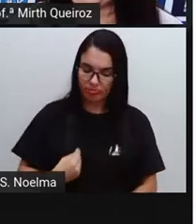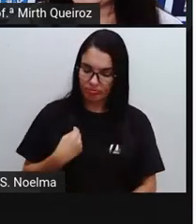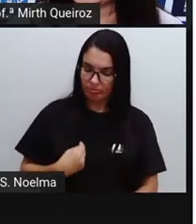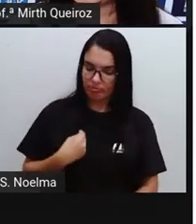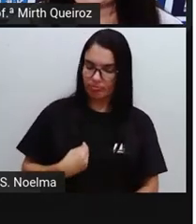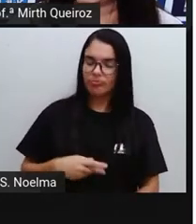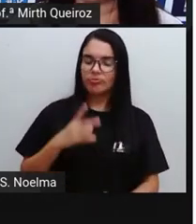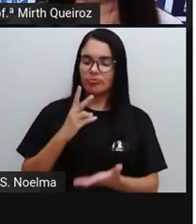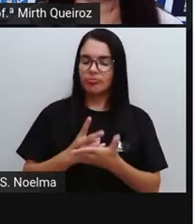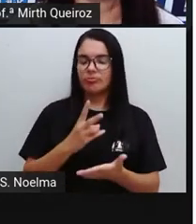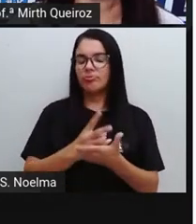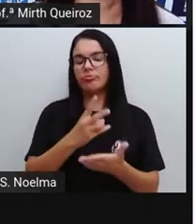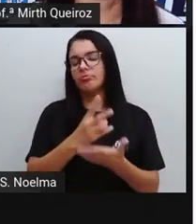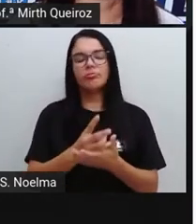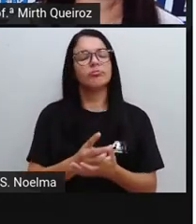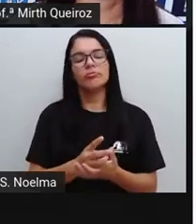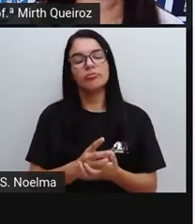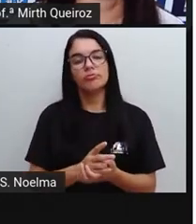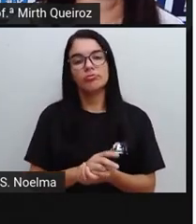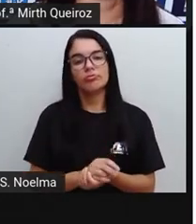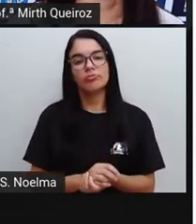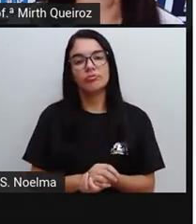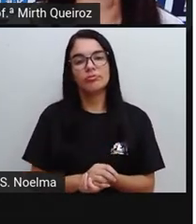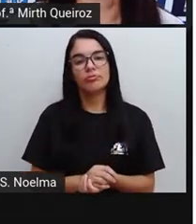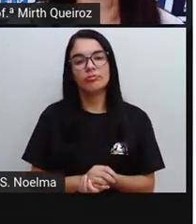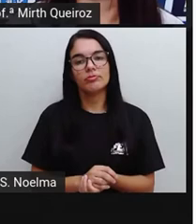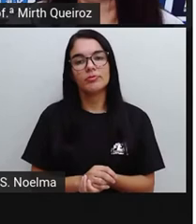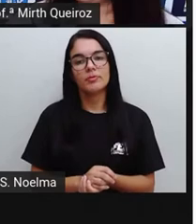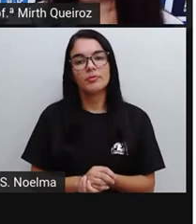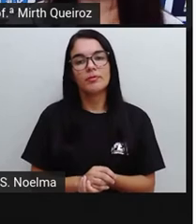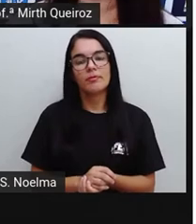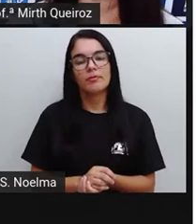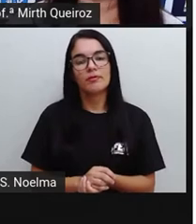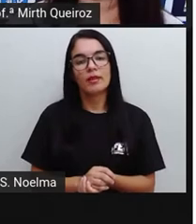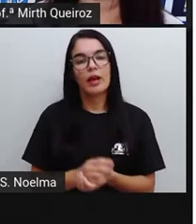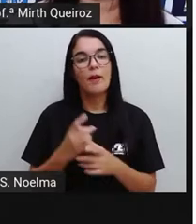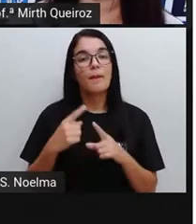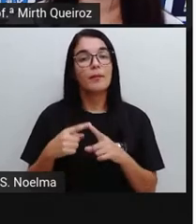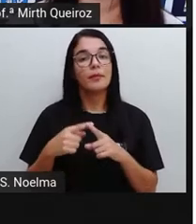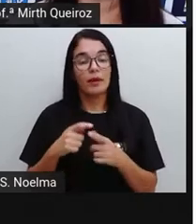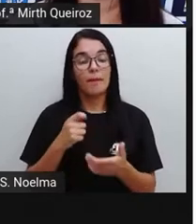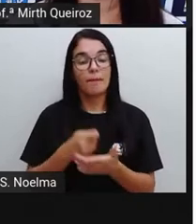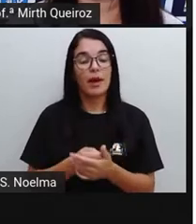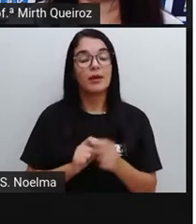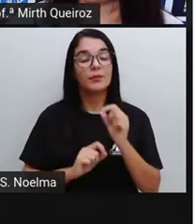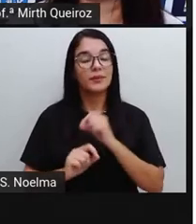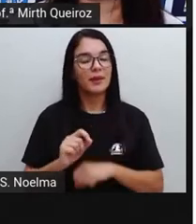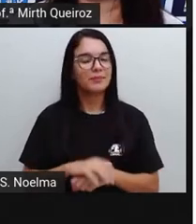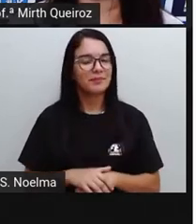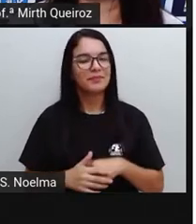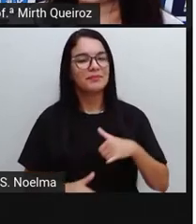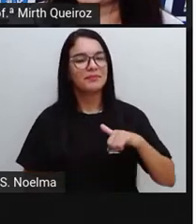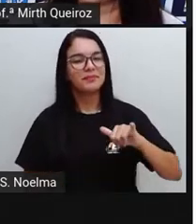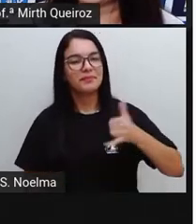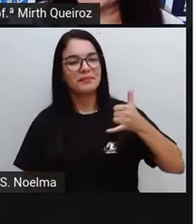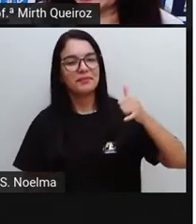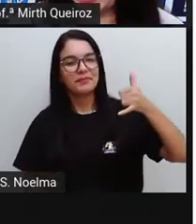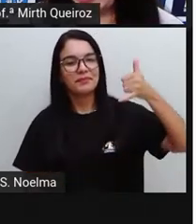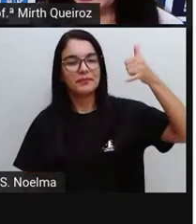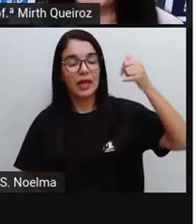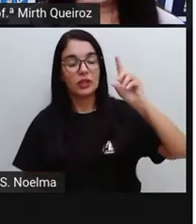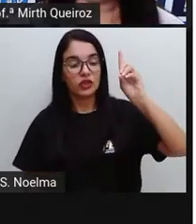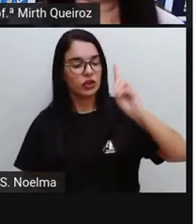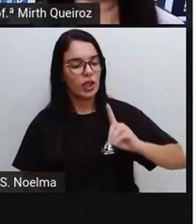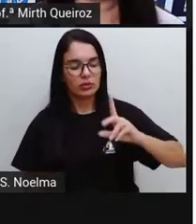serviços Certo? E Porque a gente paga Através dos nossos impostos É um direito Da